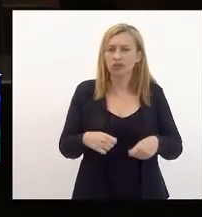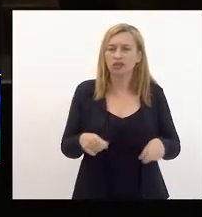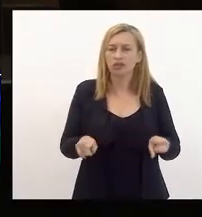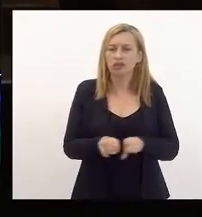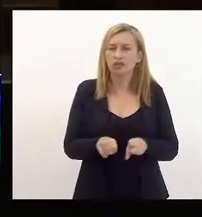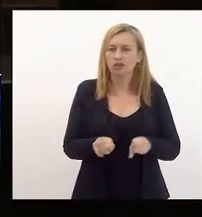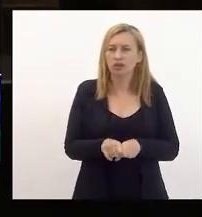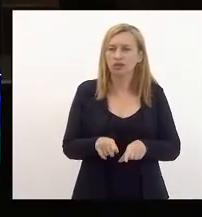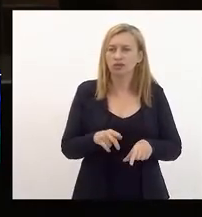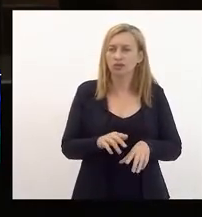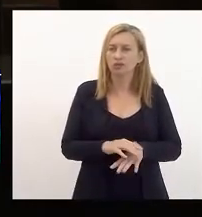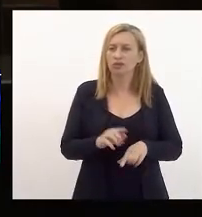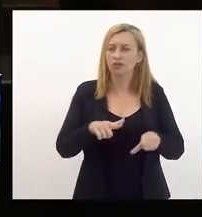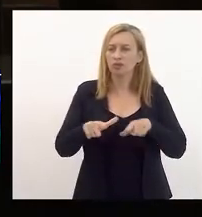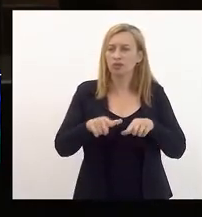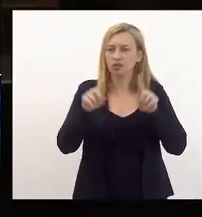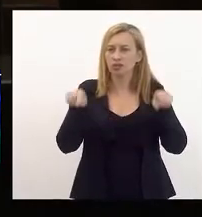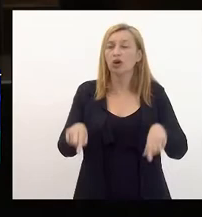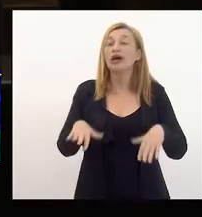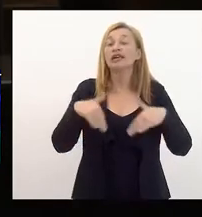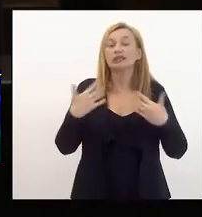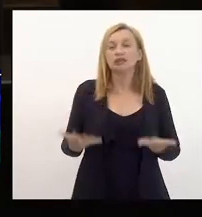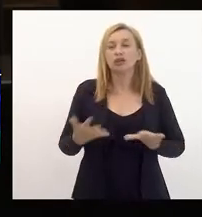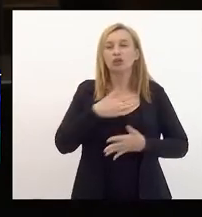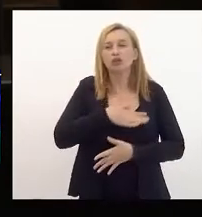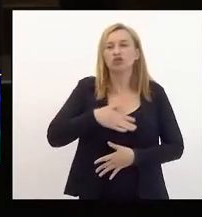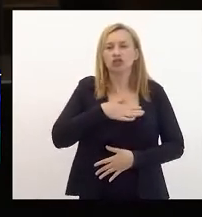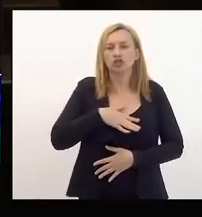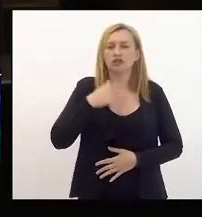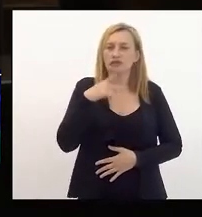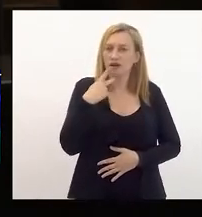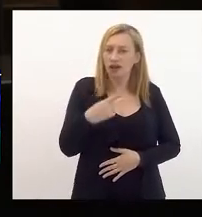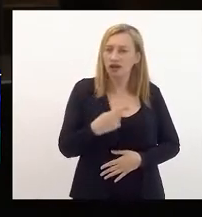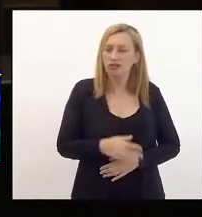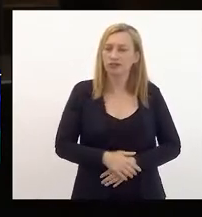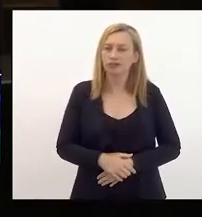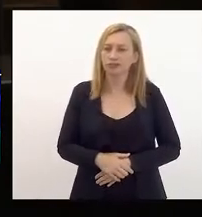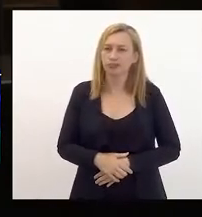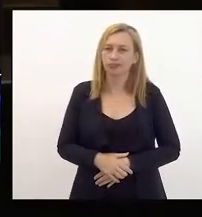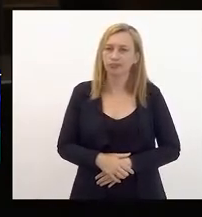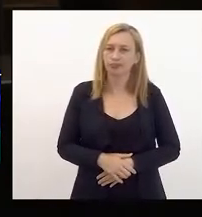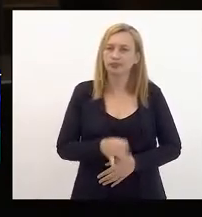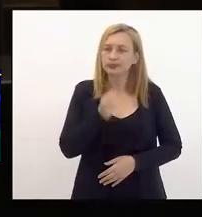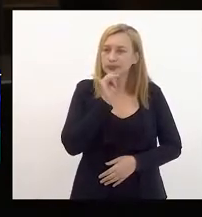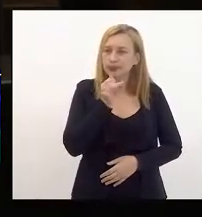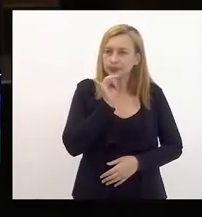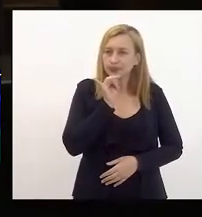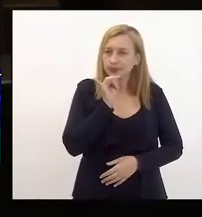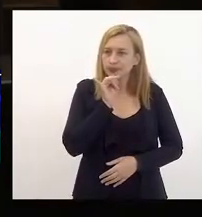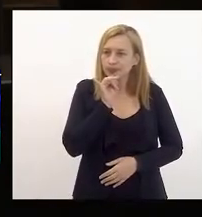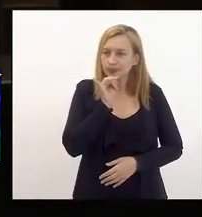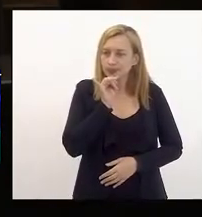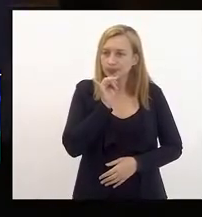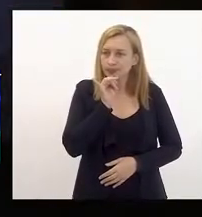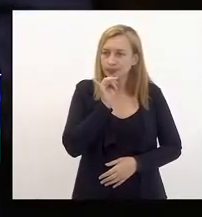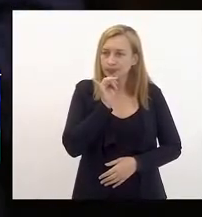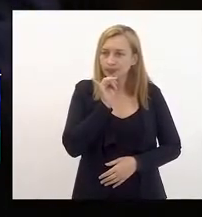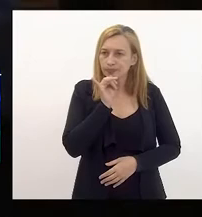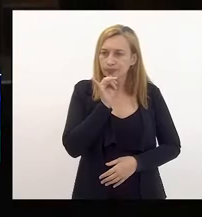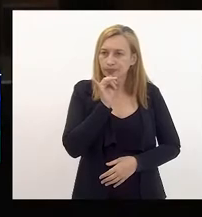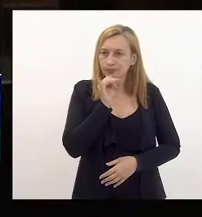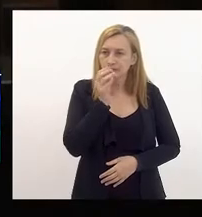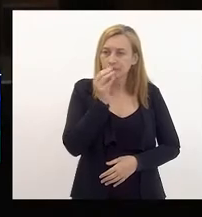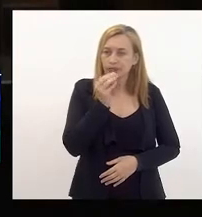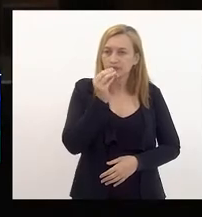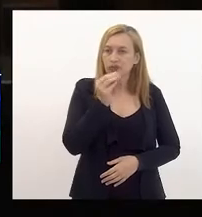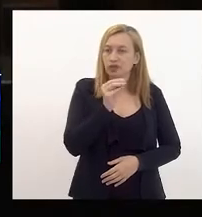Então, eu gostaria de falar, por exemplo, sobre a questão das renúncias fiscais. Aí